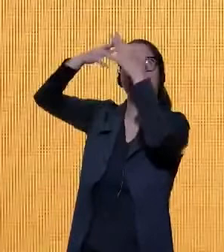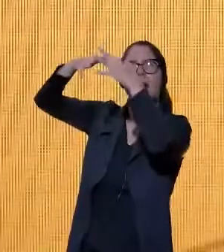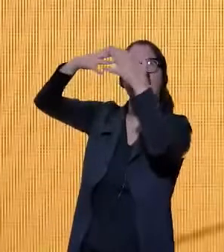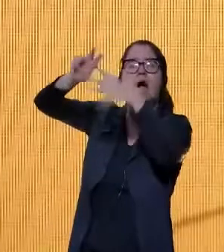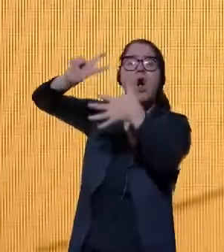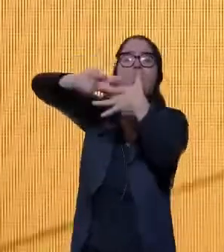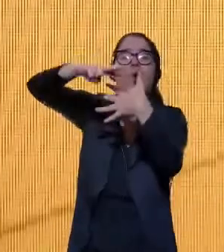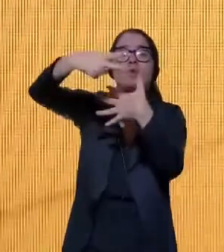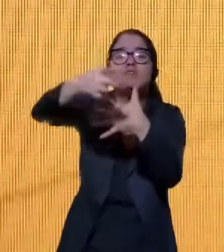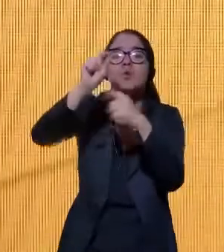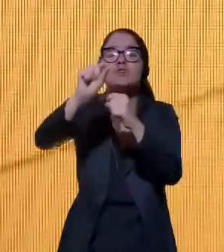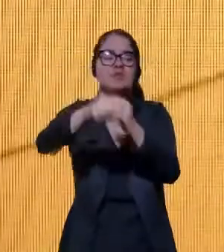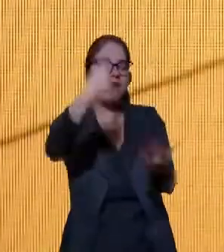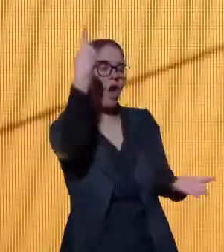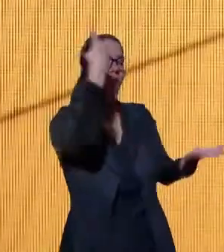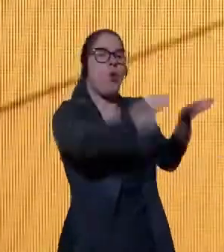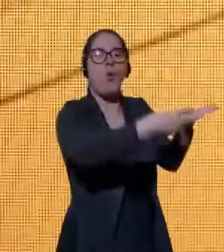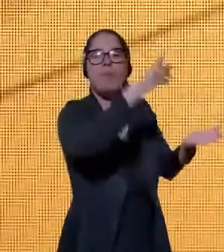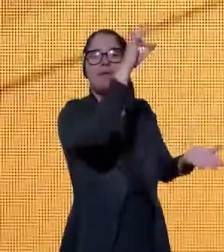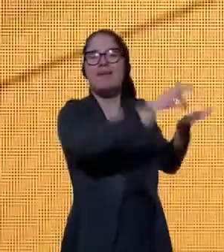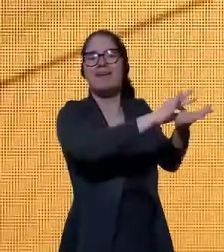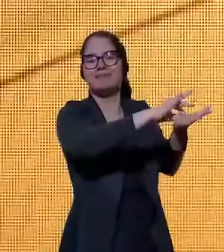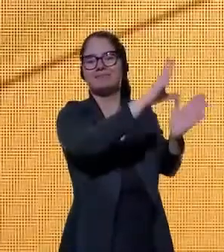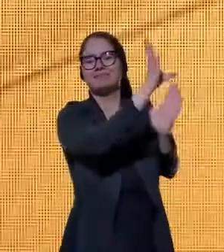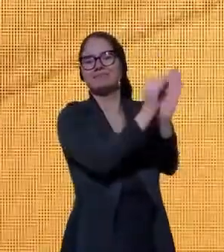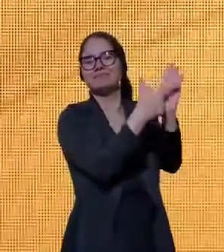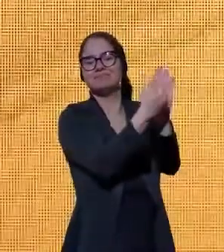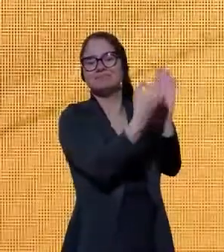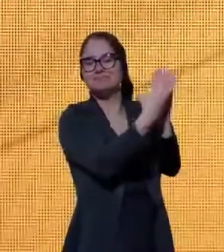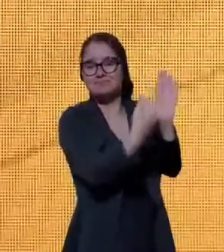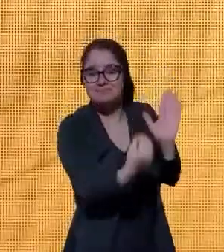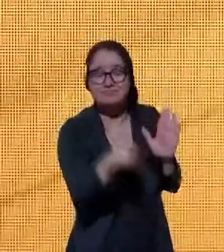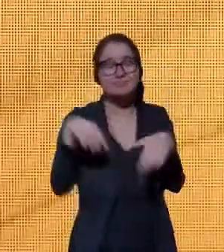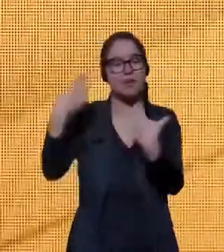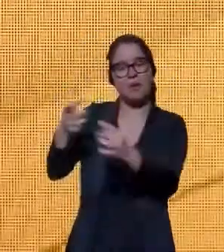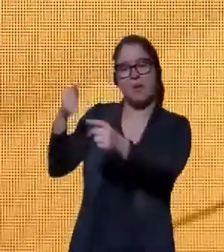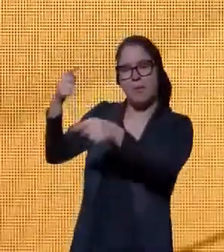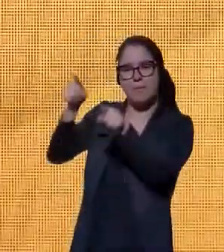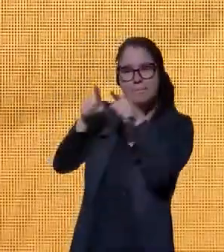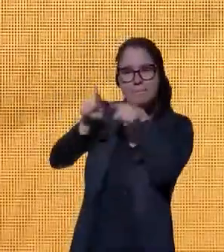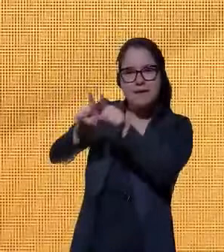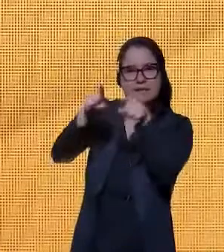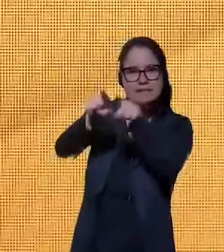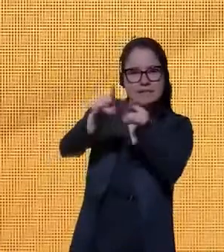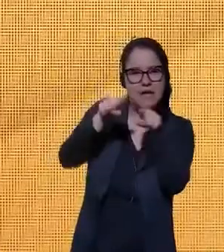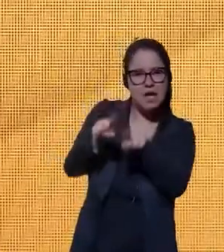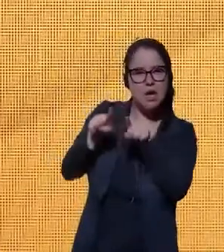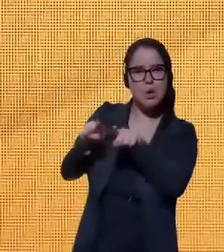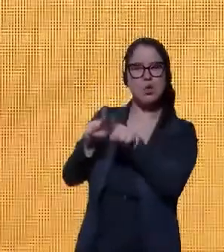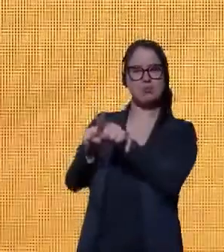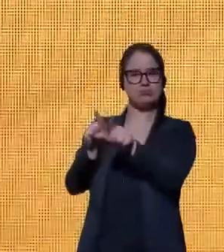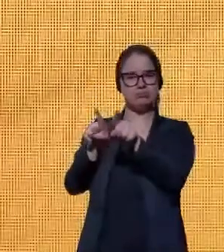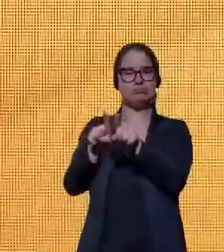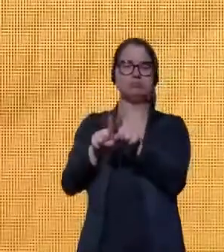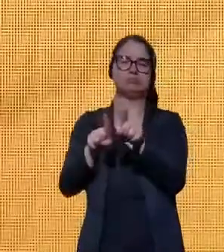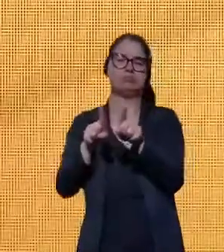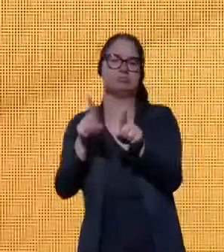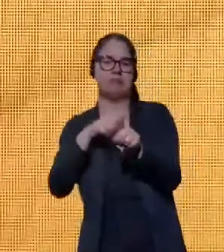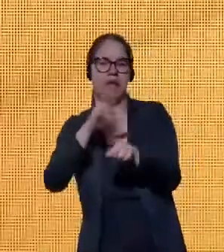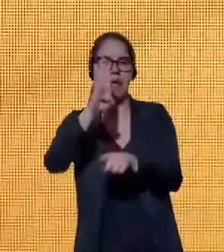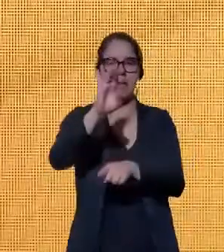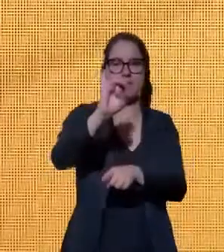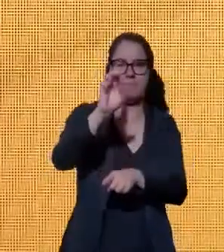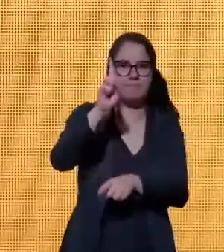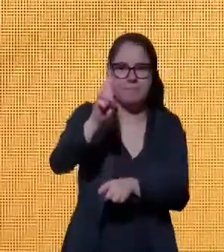destacamos o apoio fundamental dos nossos parceiros para a realização deste trabalho, como o BID, que